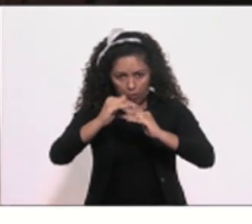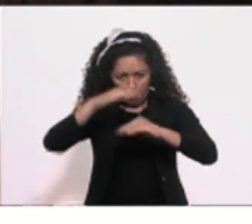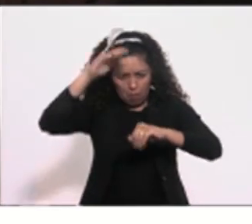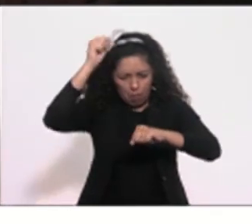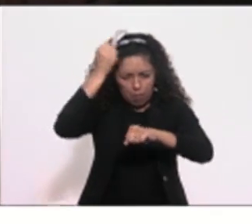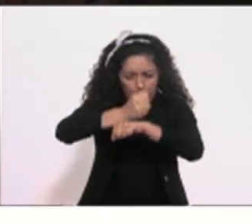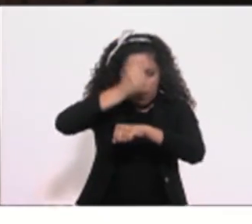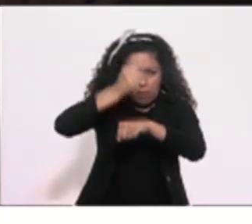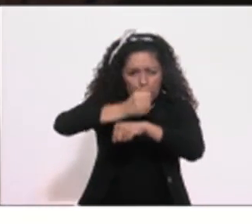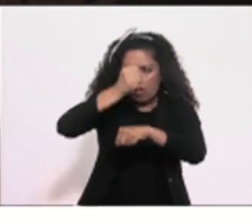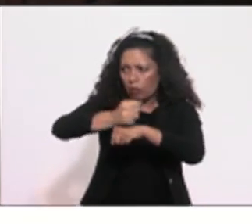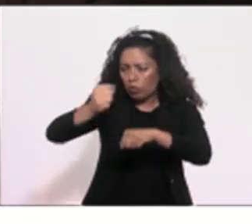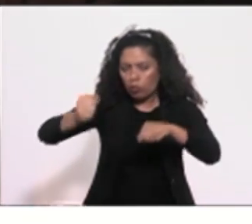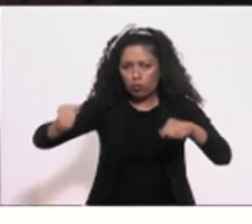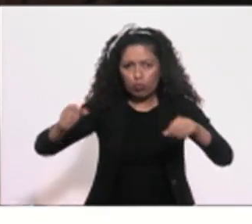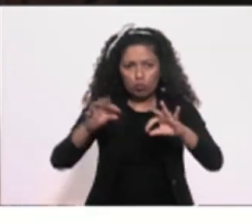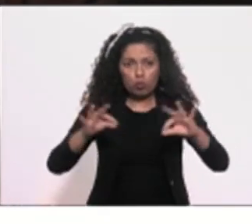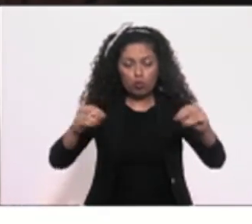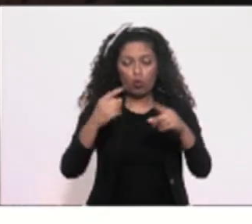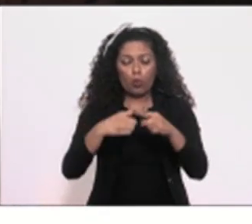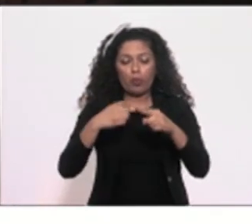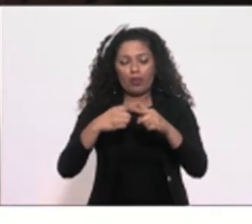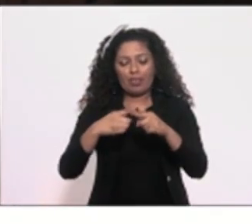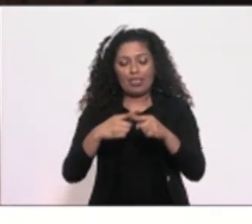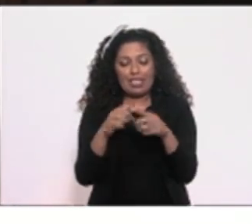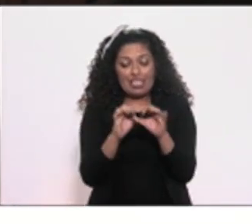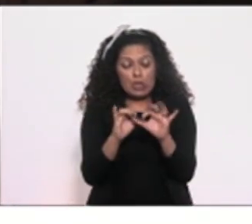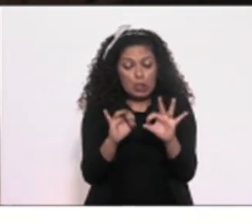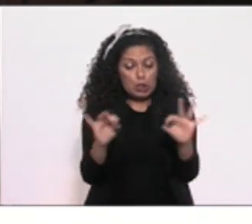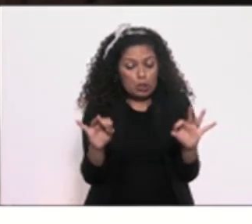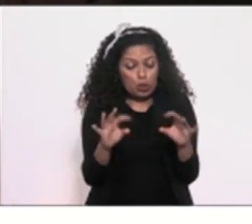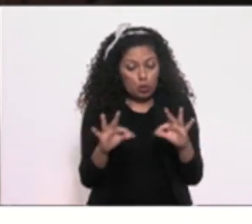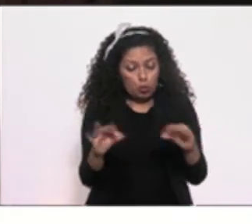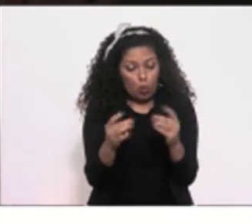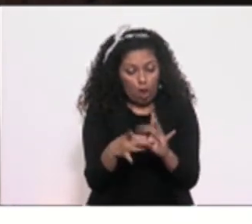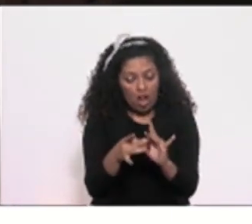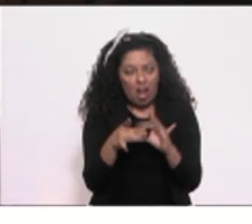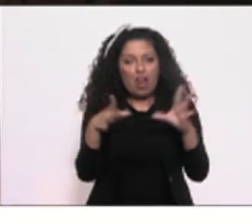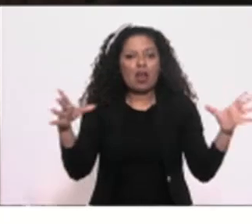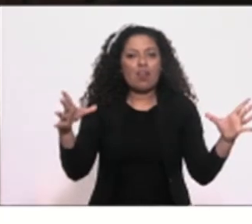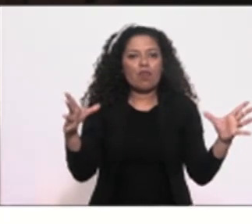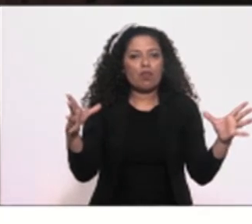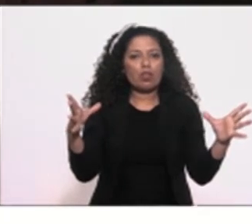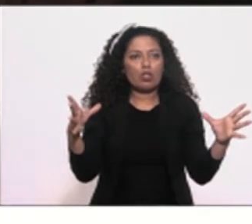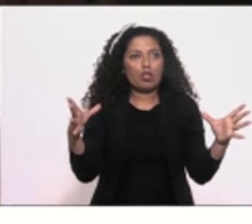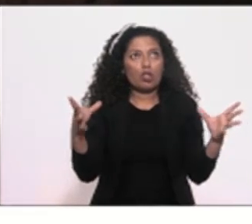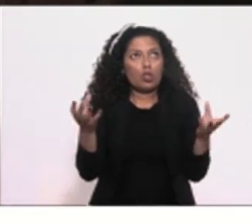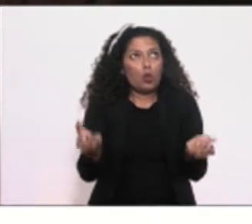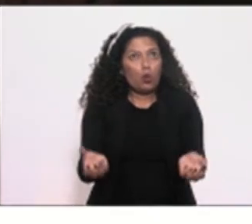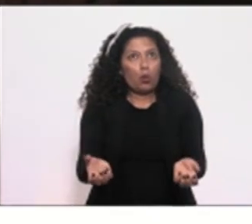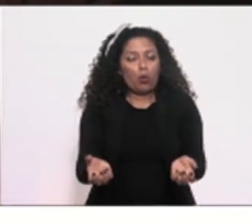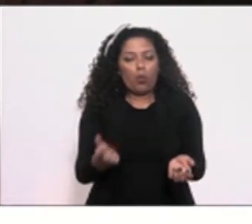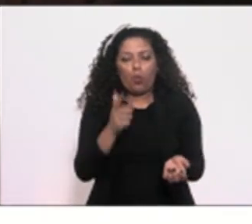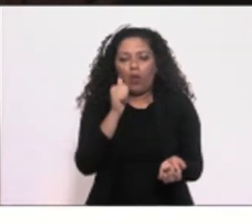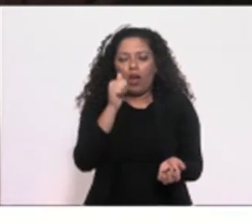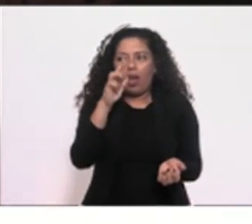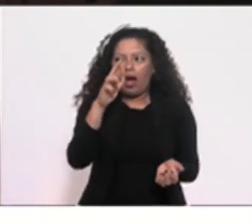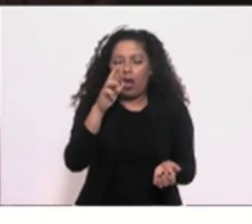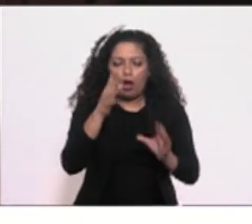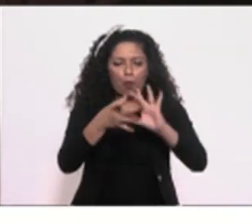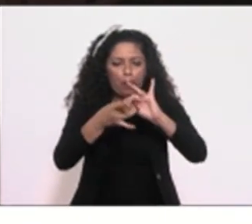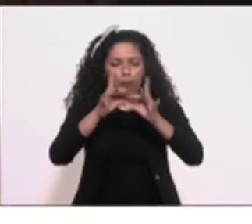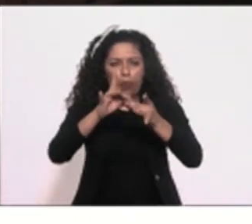compactá-lo, porque se ele ficar solto, ele vai se acomodar e as pressões de teto não vão estar